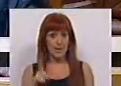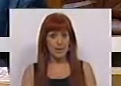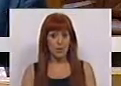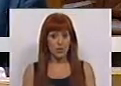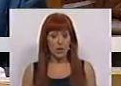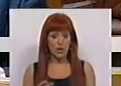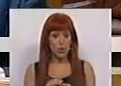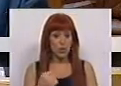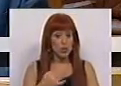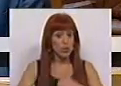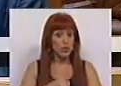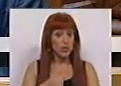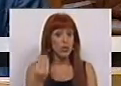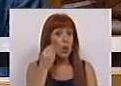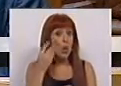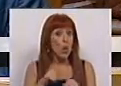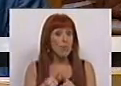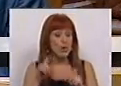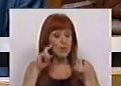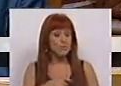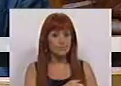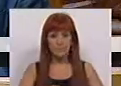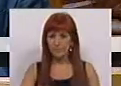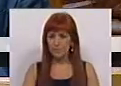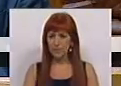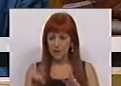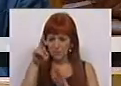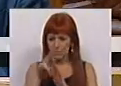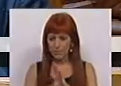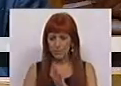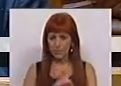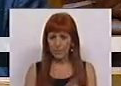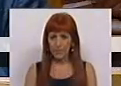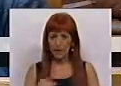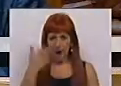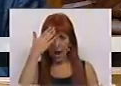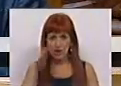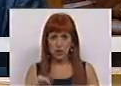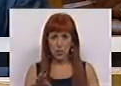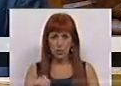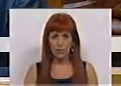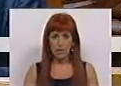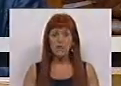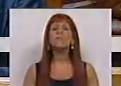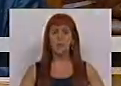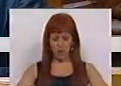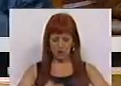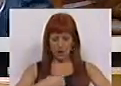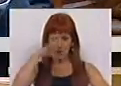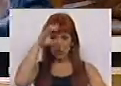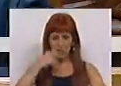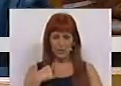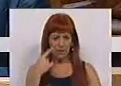do adequado funcionamento dos mecanismos de supervisão e de regulação, entendo o PS, com sentido de Estado,